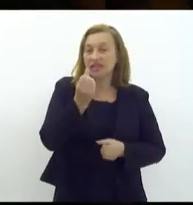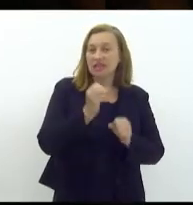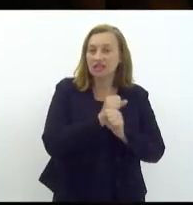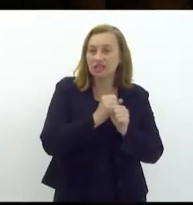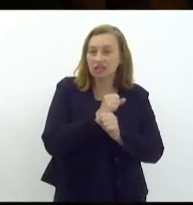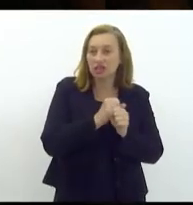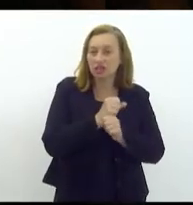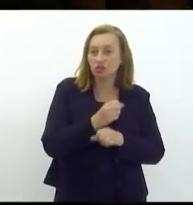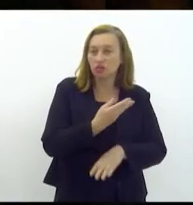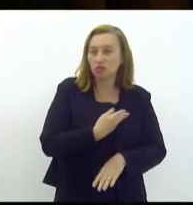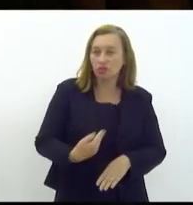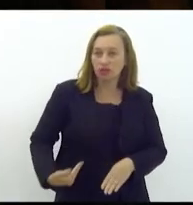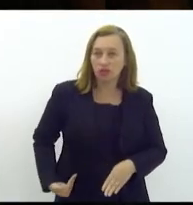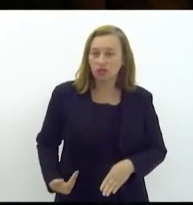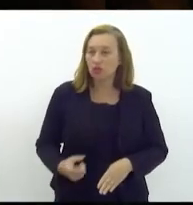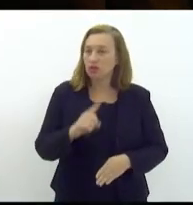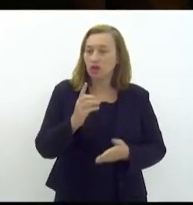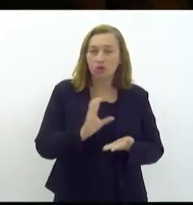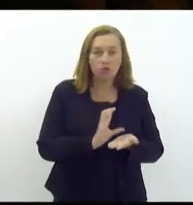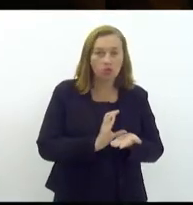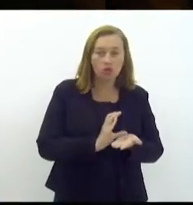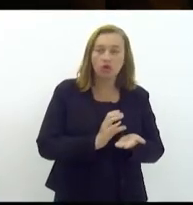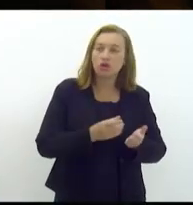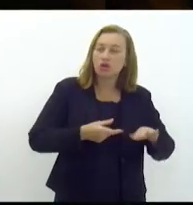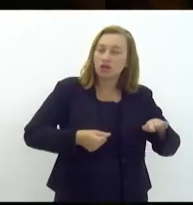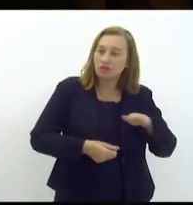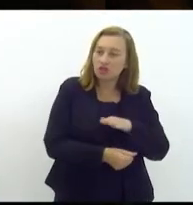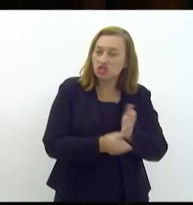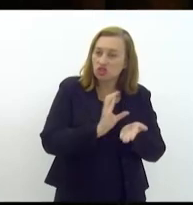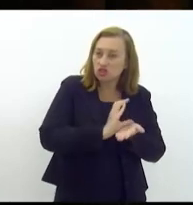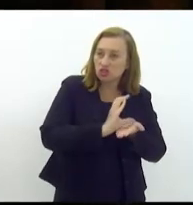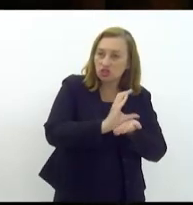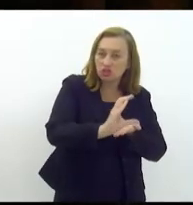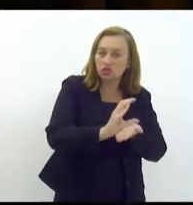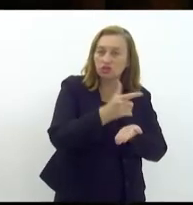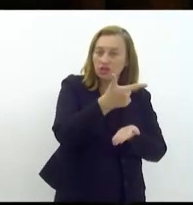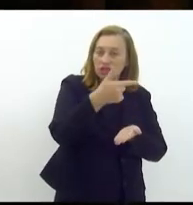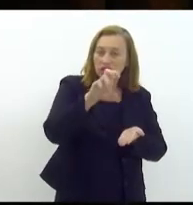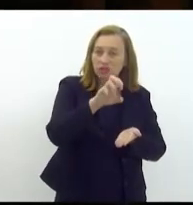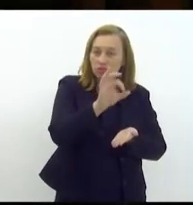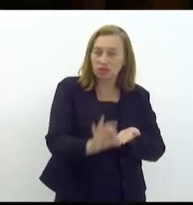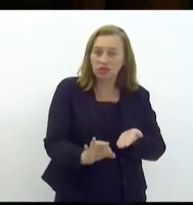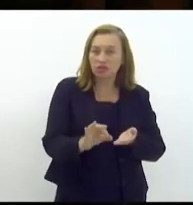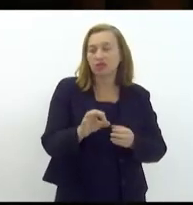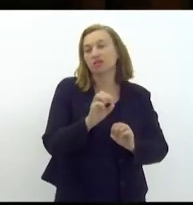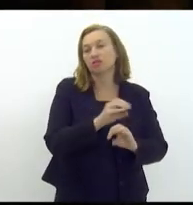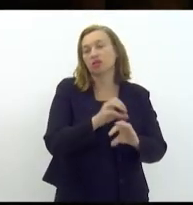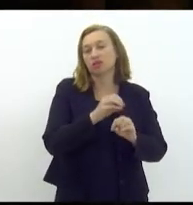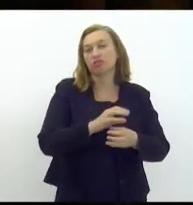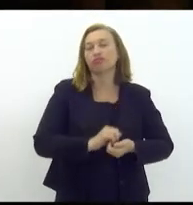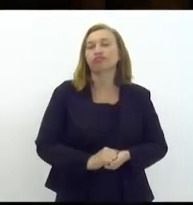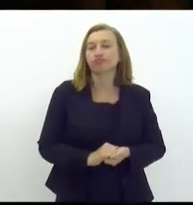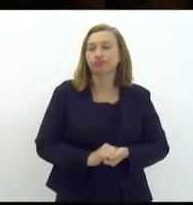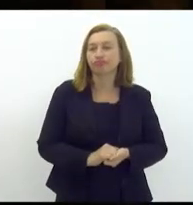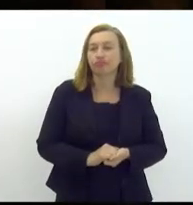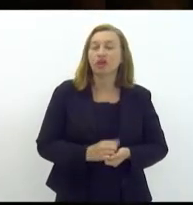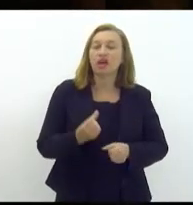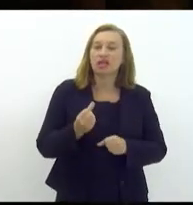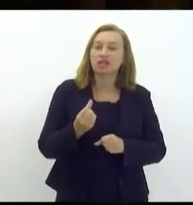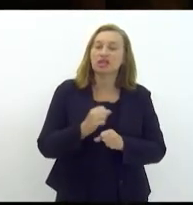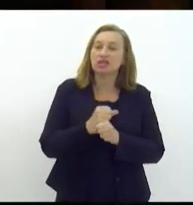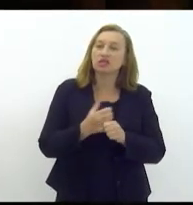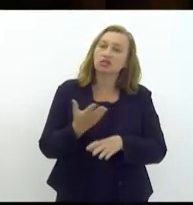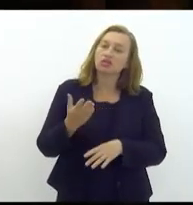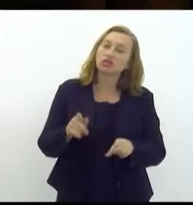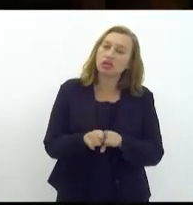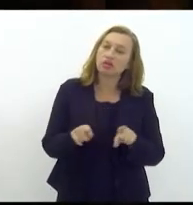seguidos o governador não investiu o mínimo constitucional de 25% na educação há seis anos também